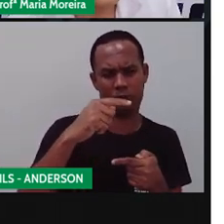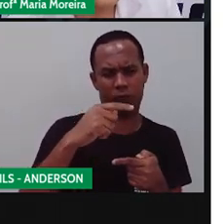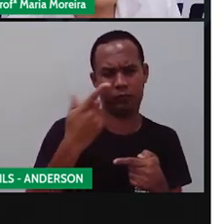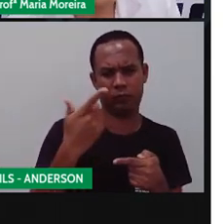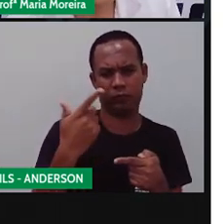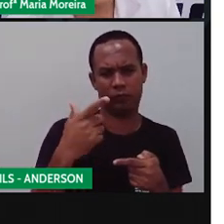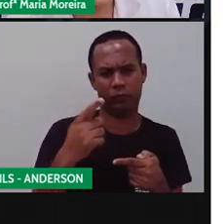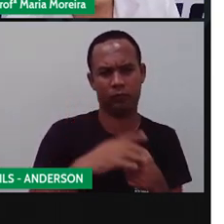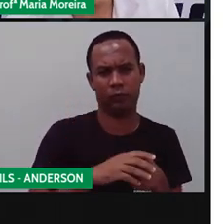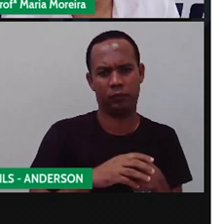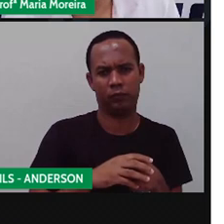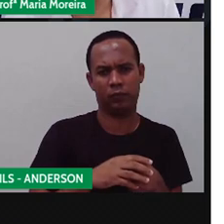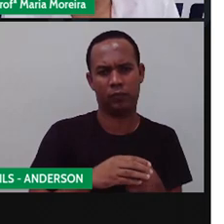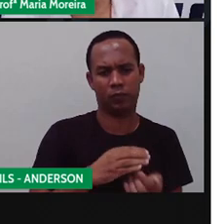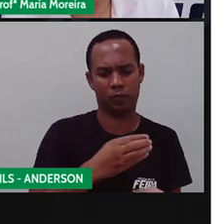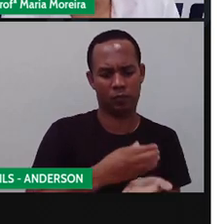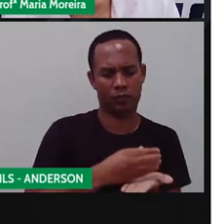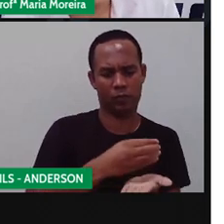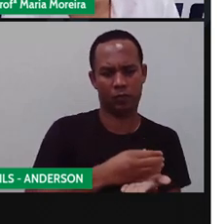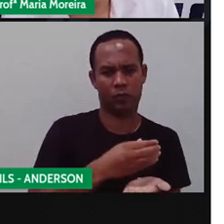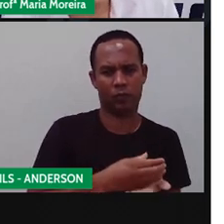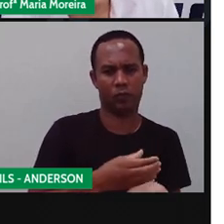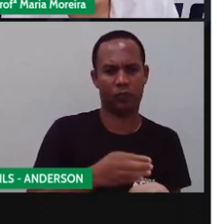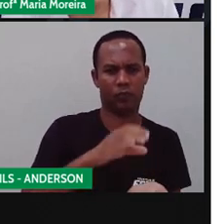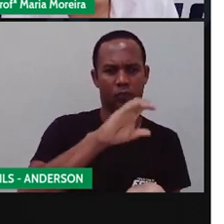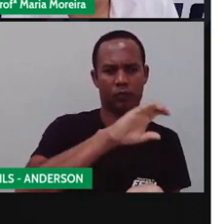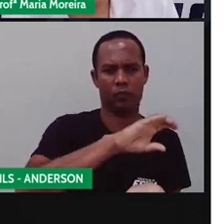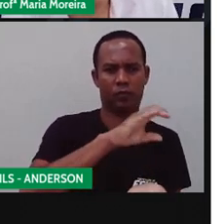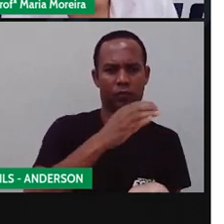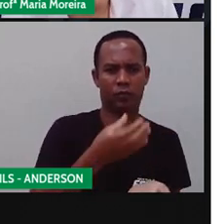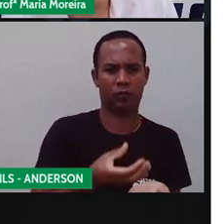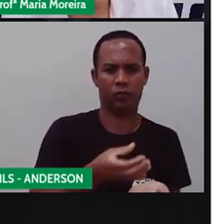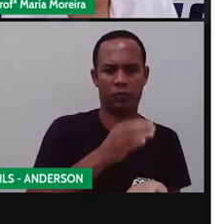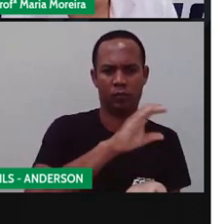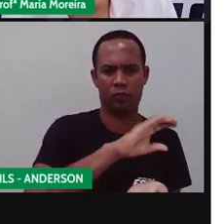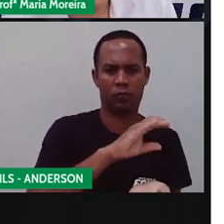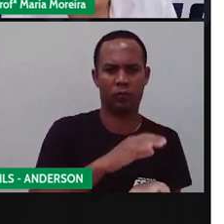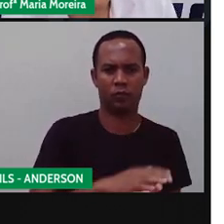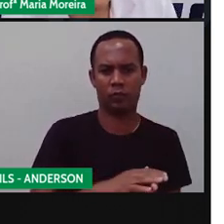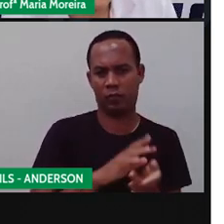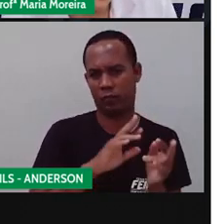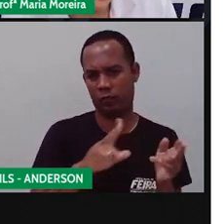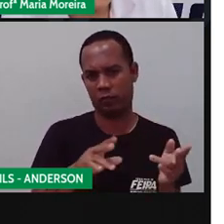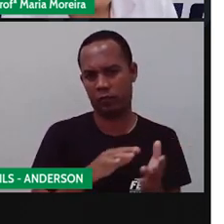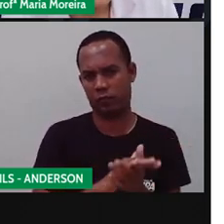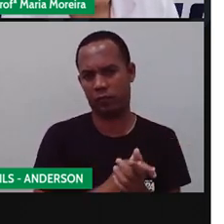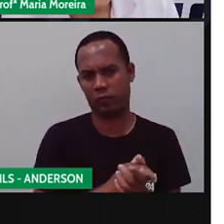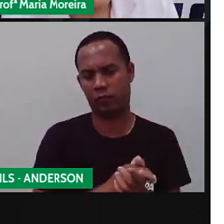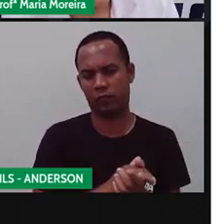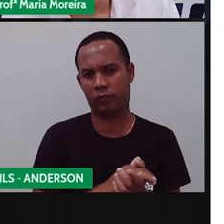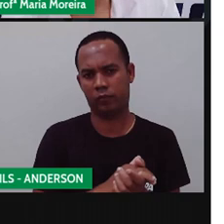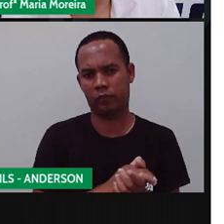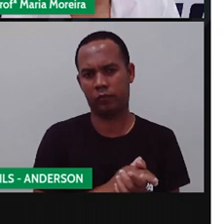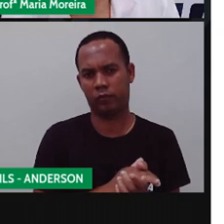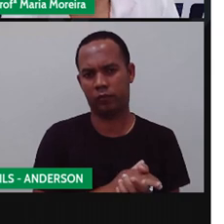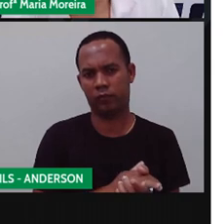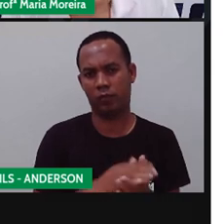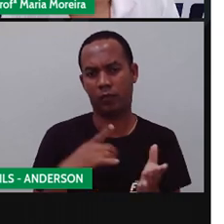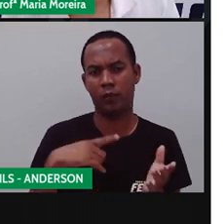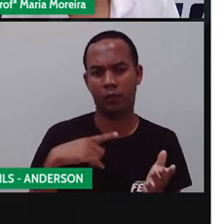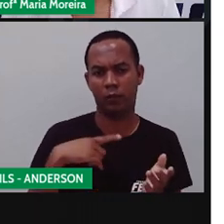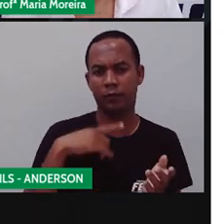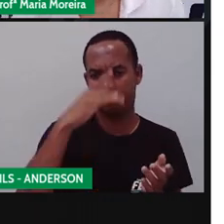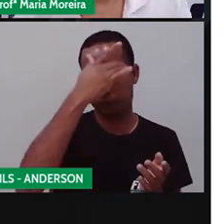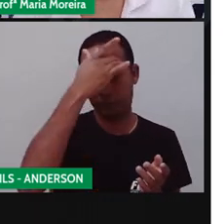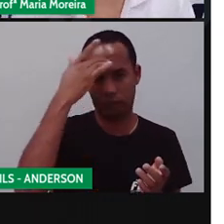tem, pode medir com xícara, né? Aquela xícara tradicional, que é diferente de uma caneca, tá? Tem pessoas